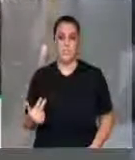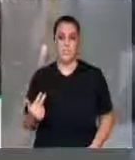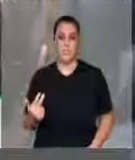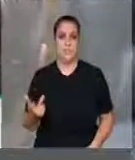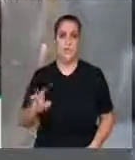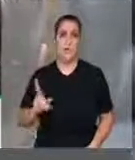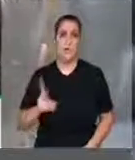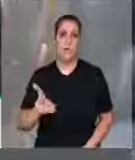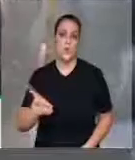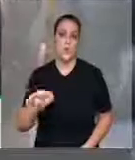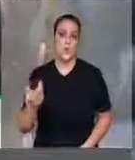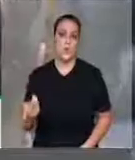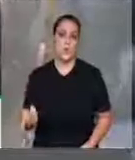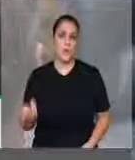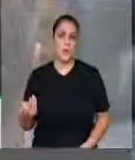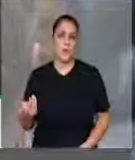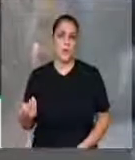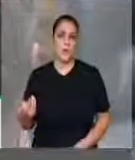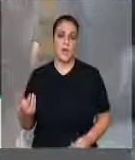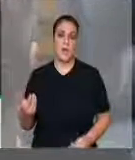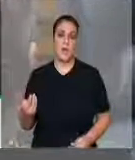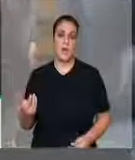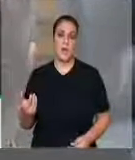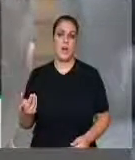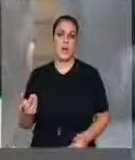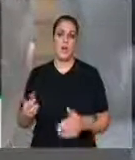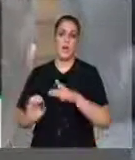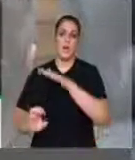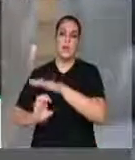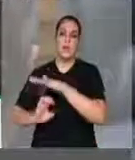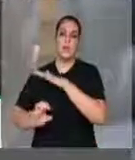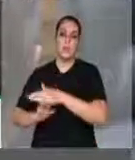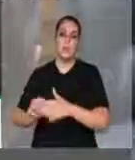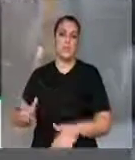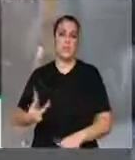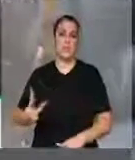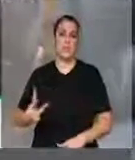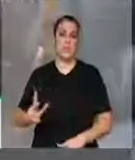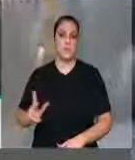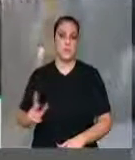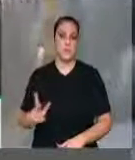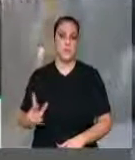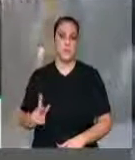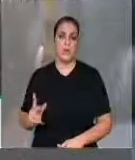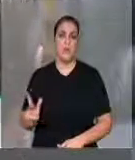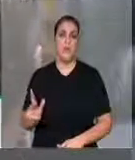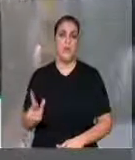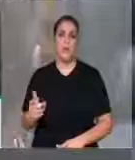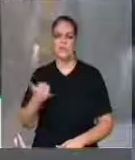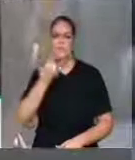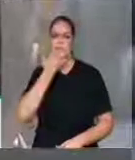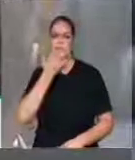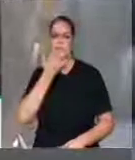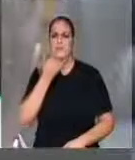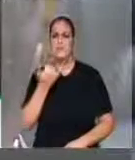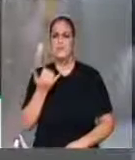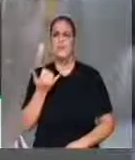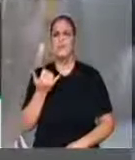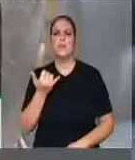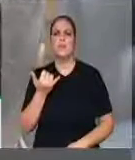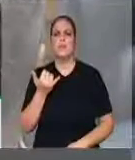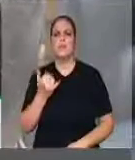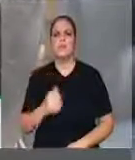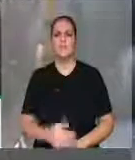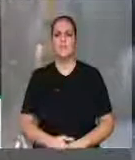manter contrato com pessoa jurídica de direito público, autarquia, empresa